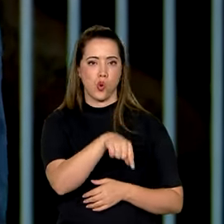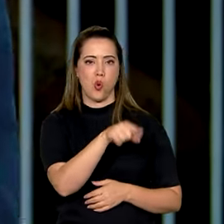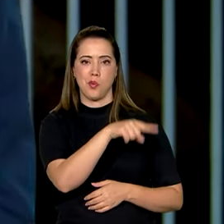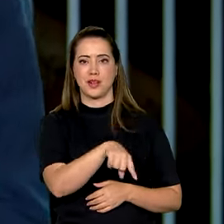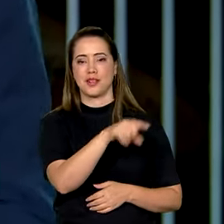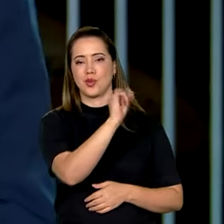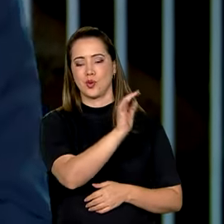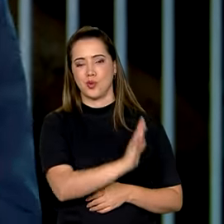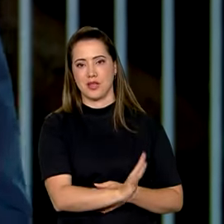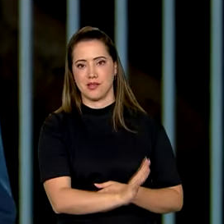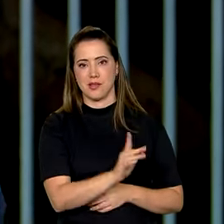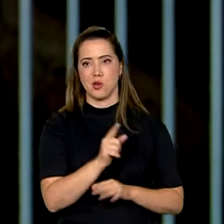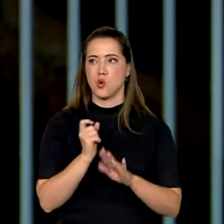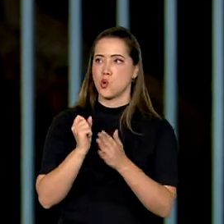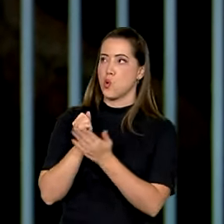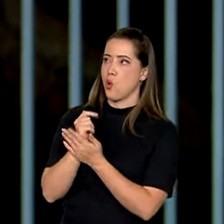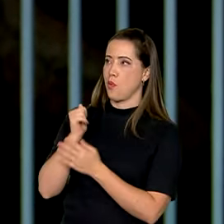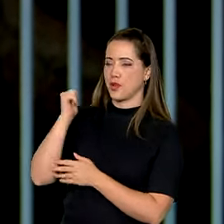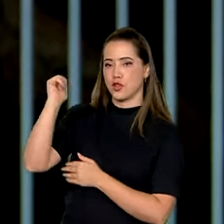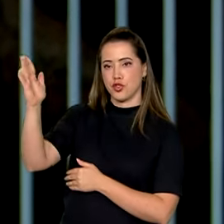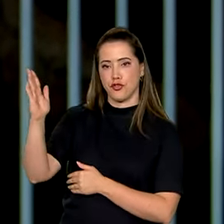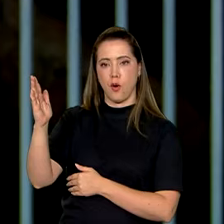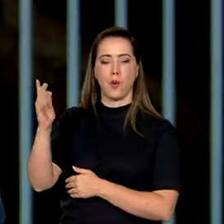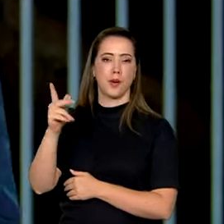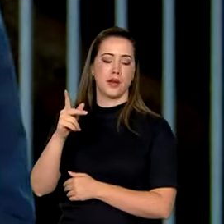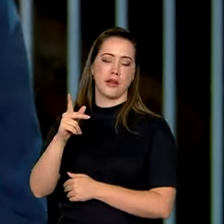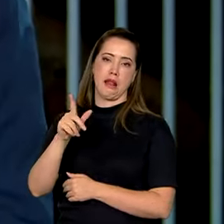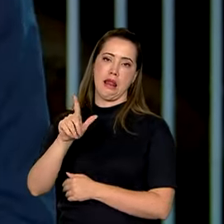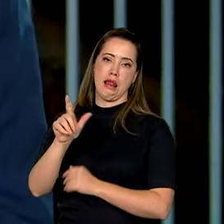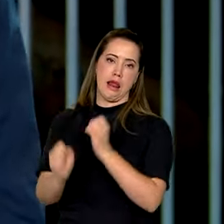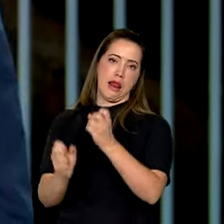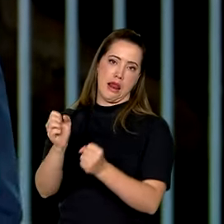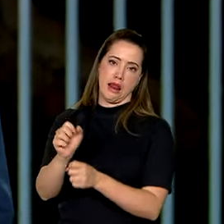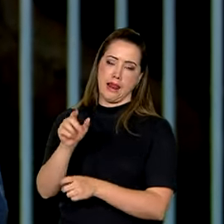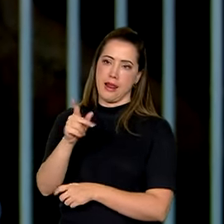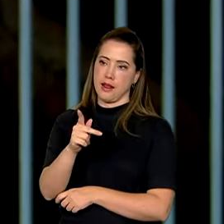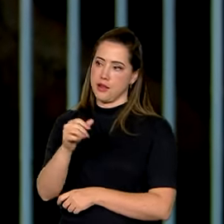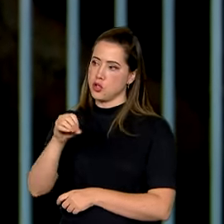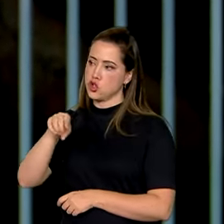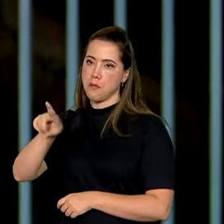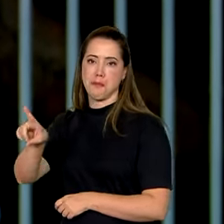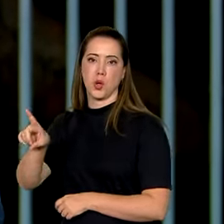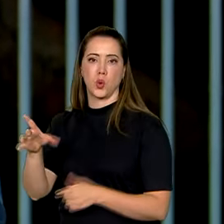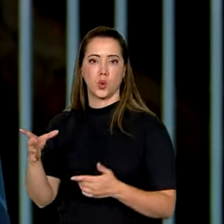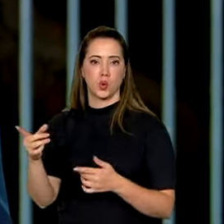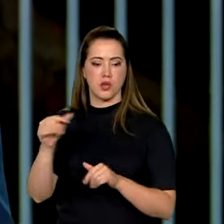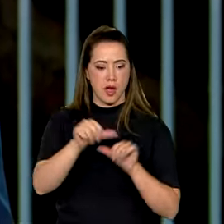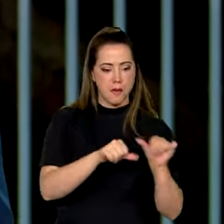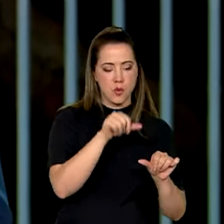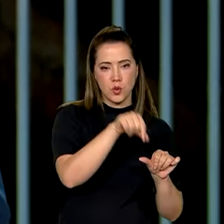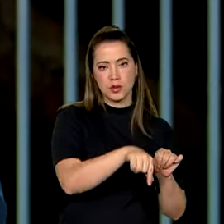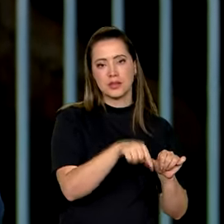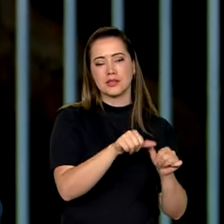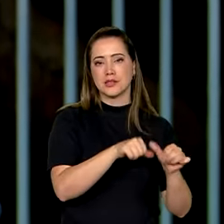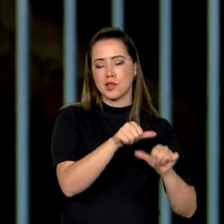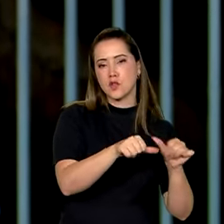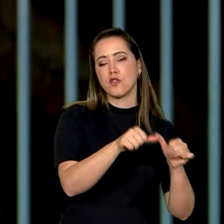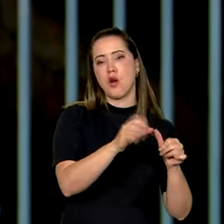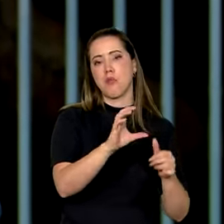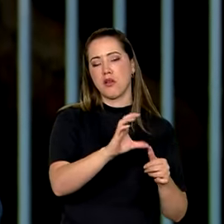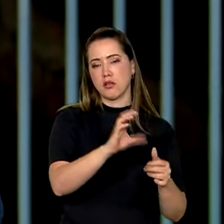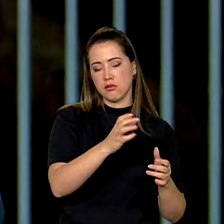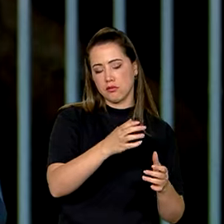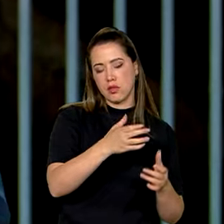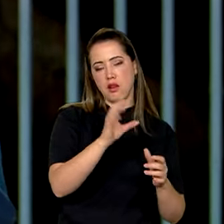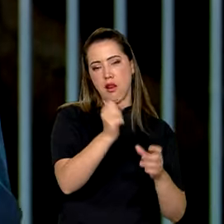afetando muito a situação econômica dos produtores de leite no país. Isso tem a ver com medidas feitas pelo governo anterior.